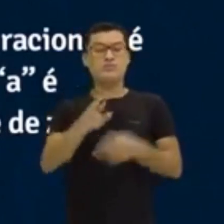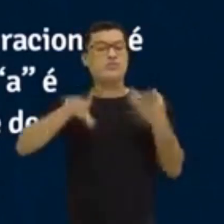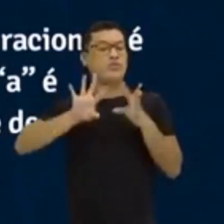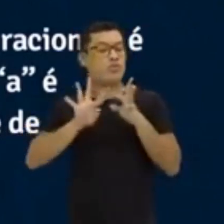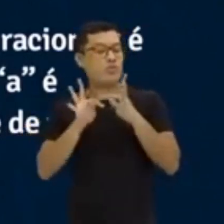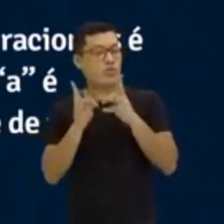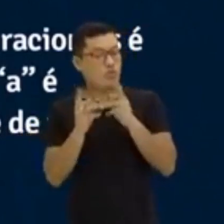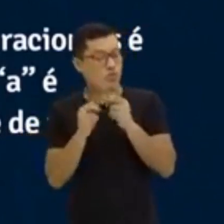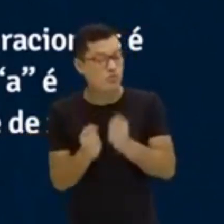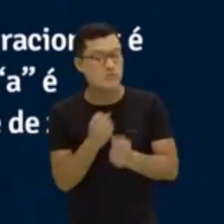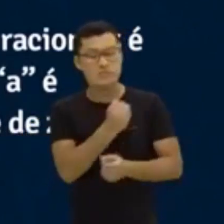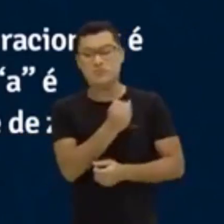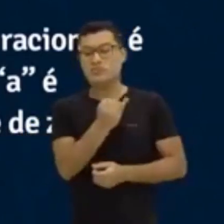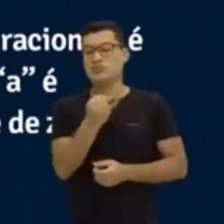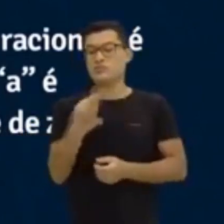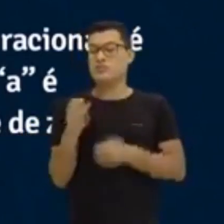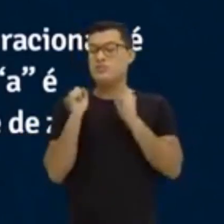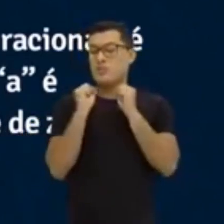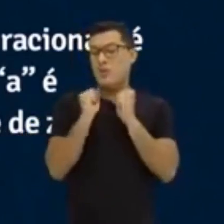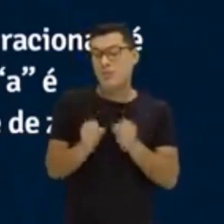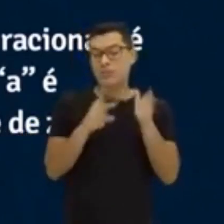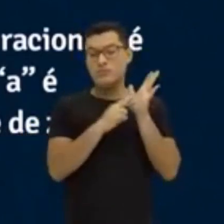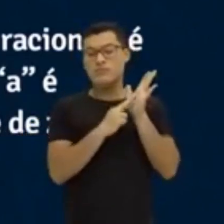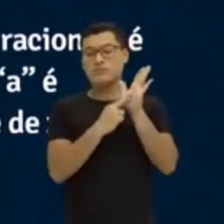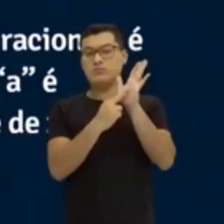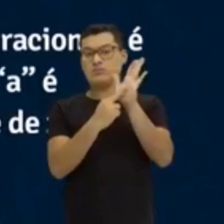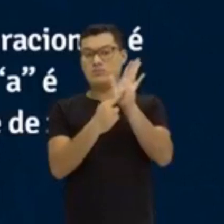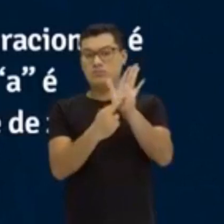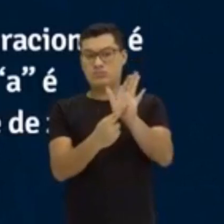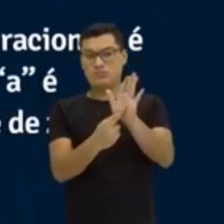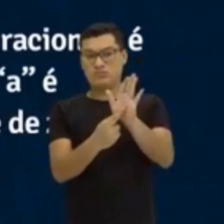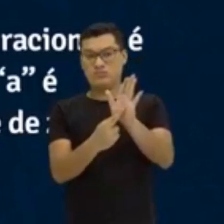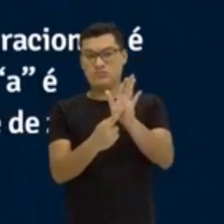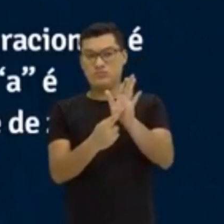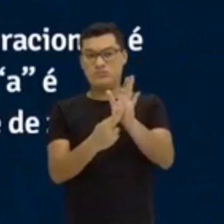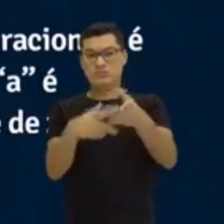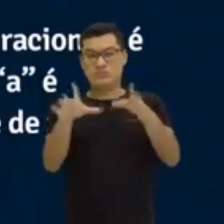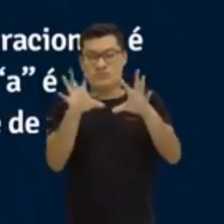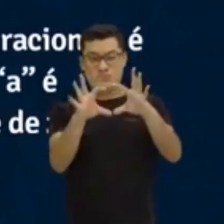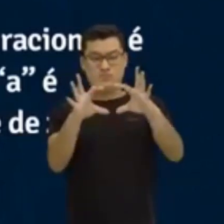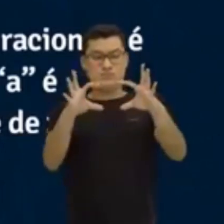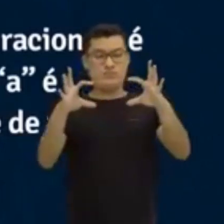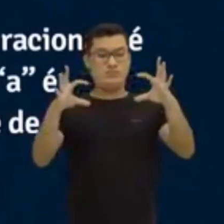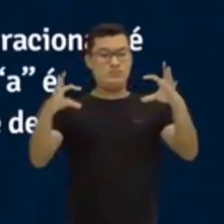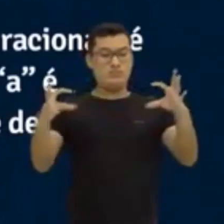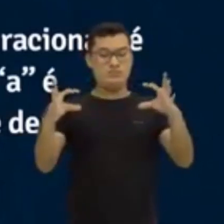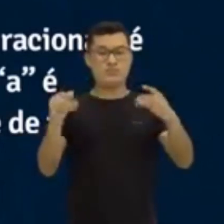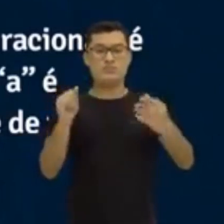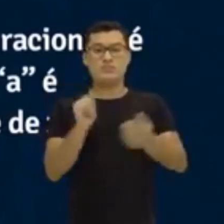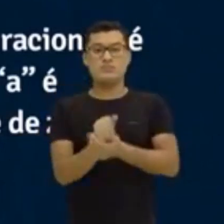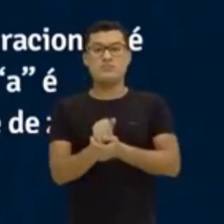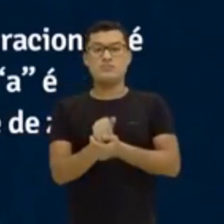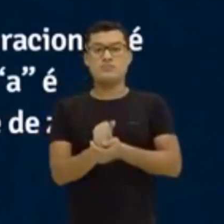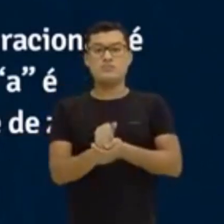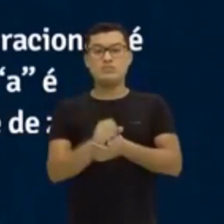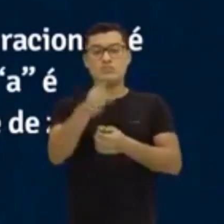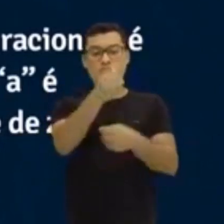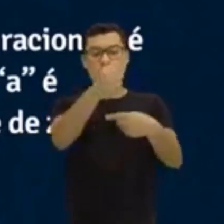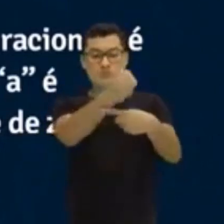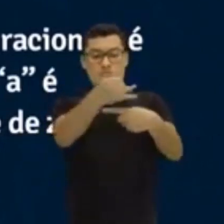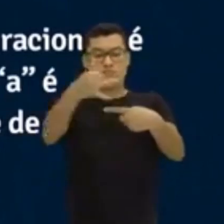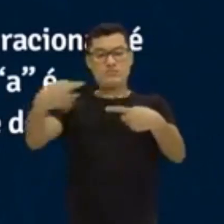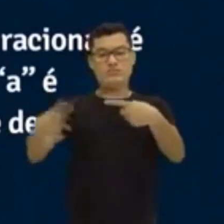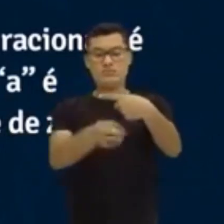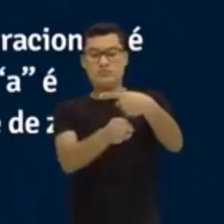que podem ser representados neste formato aqui. Ó, neste formato de fração. Vale lembrar que o